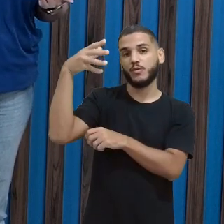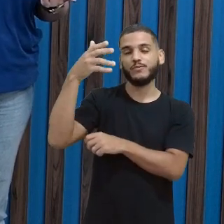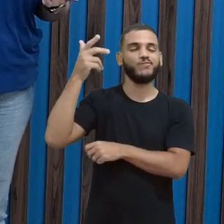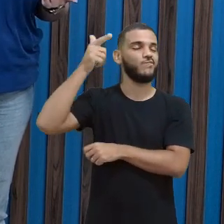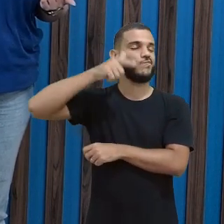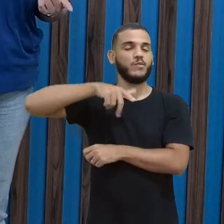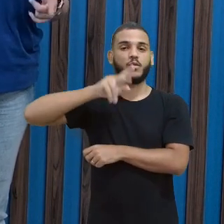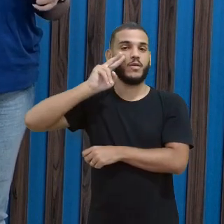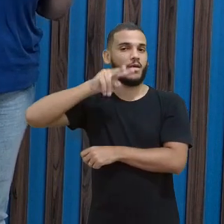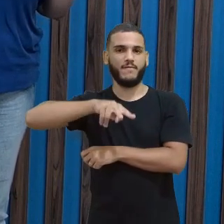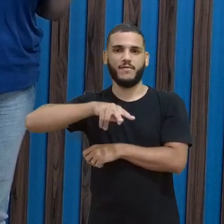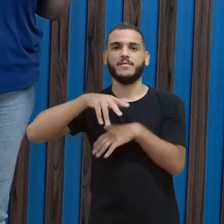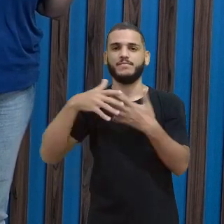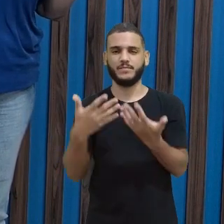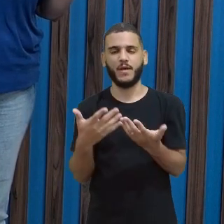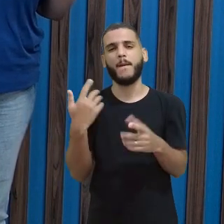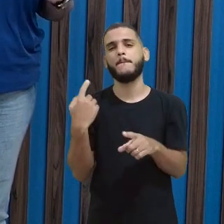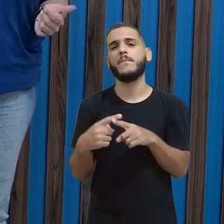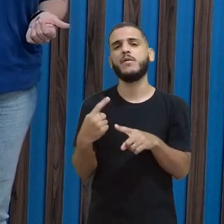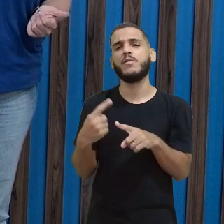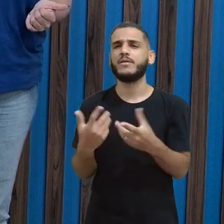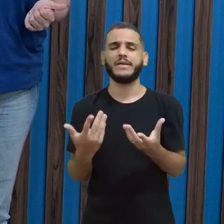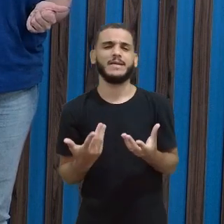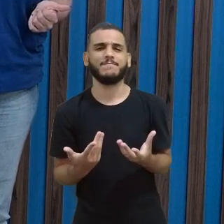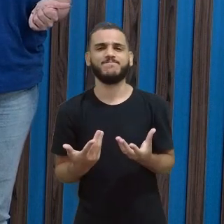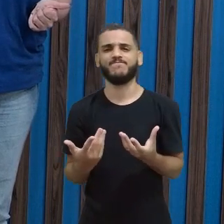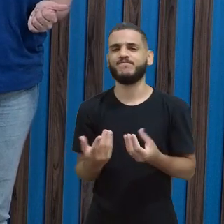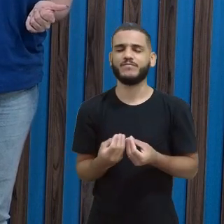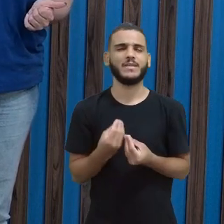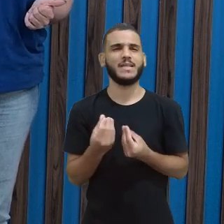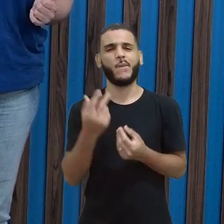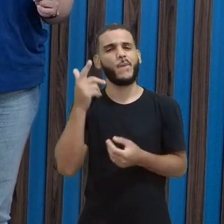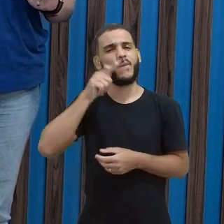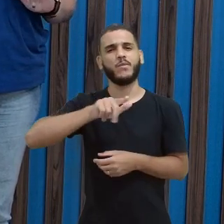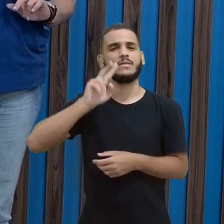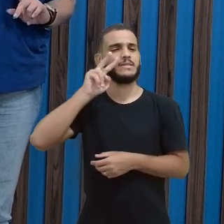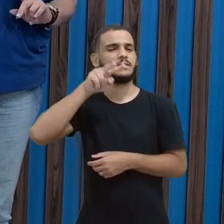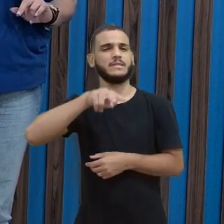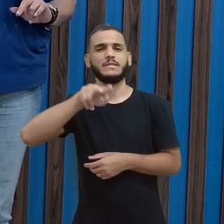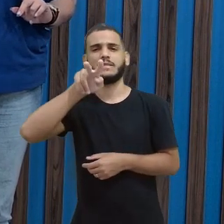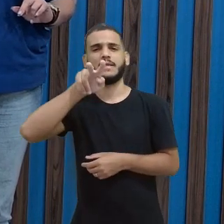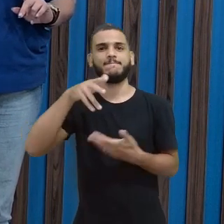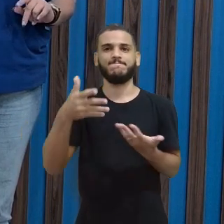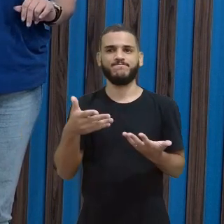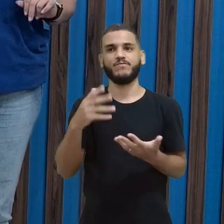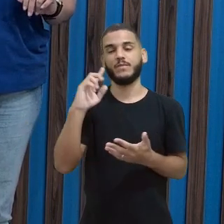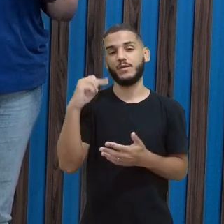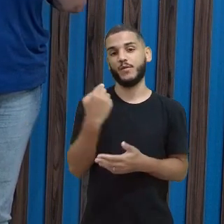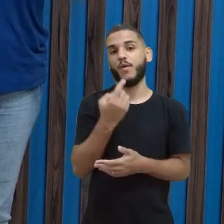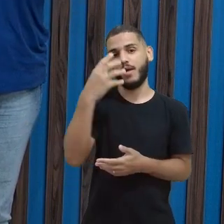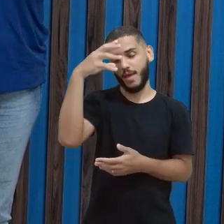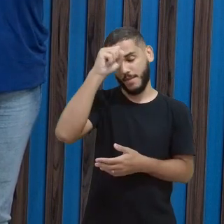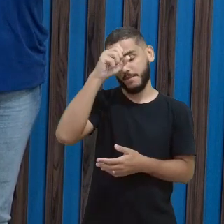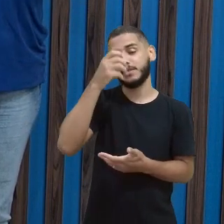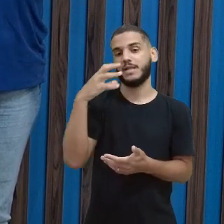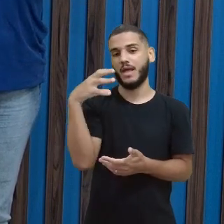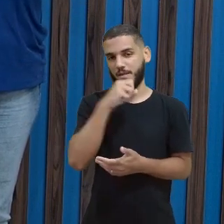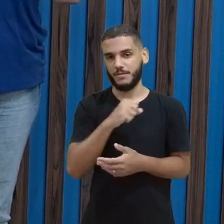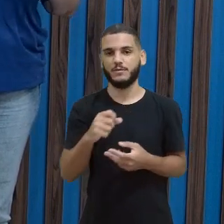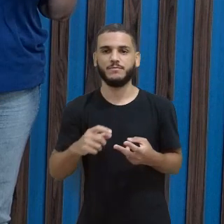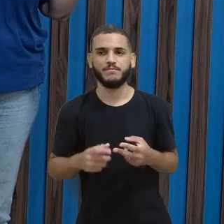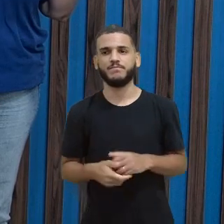isso, né? Por que será que a gente não consegue ver? A gente vai aprender isso já já. Então, olha só.